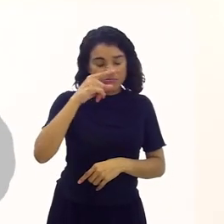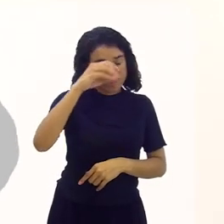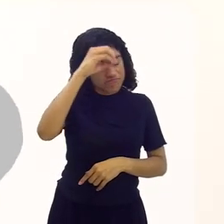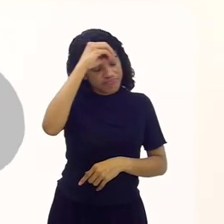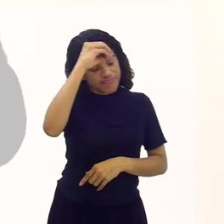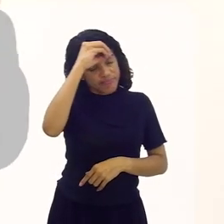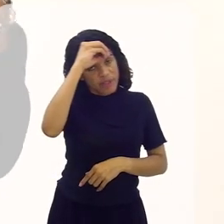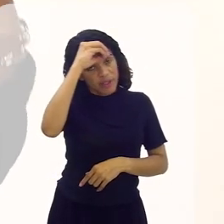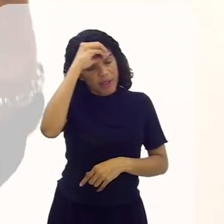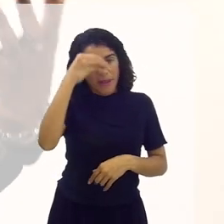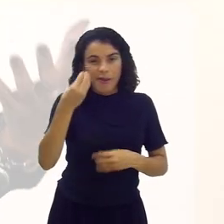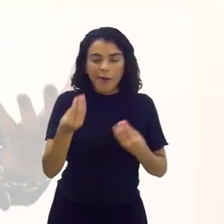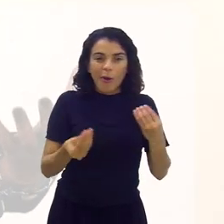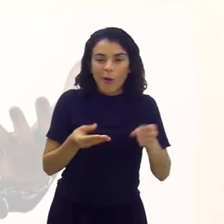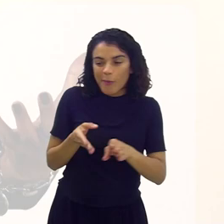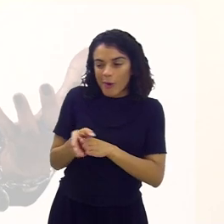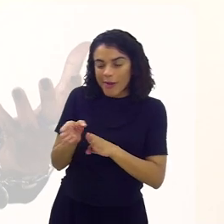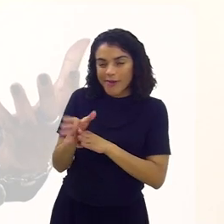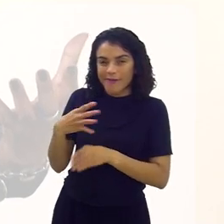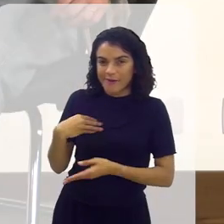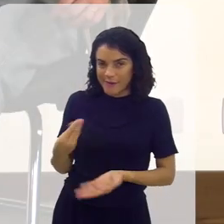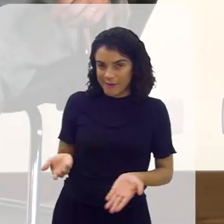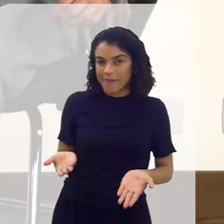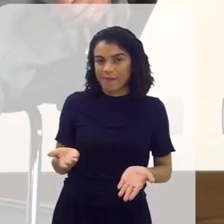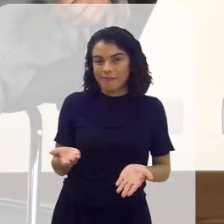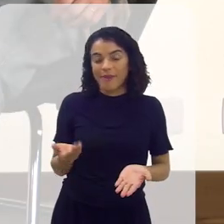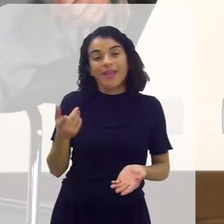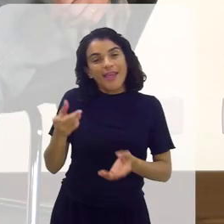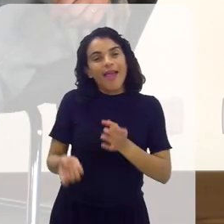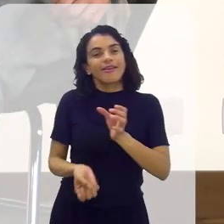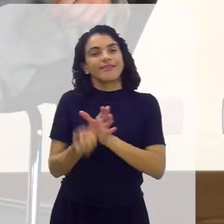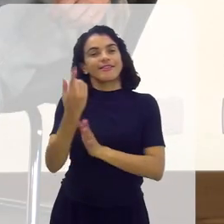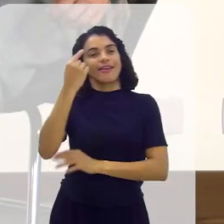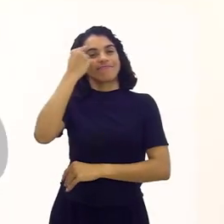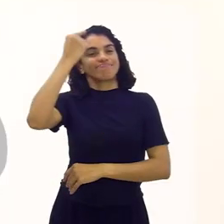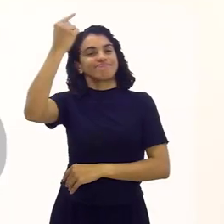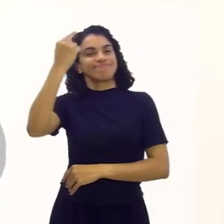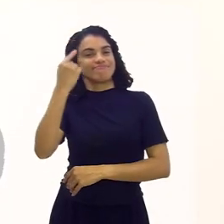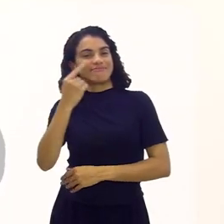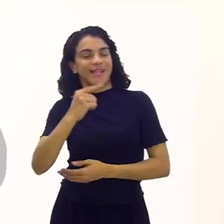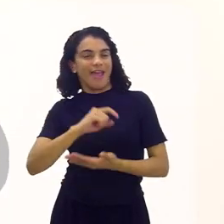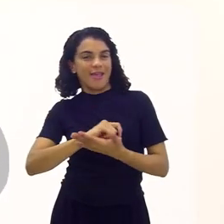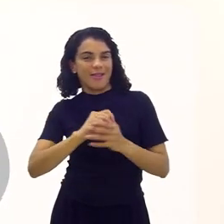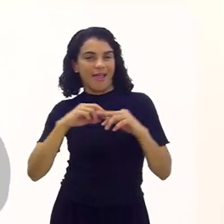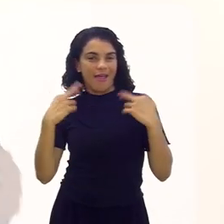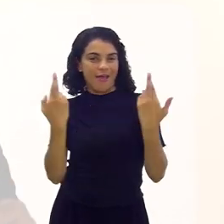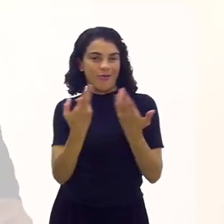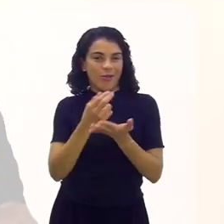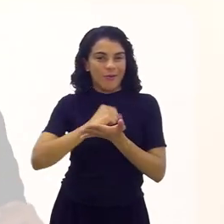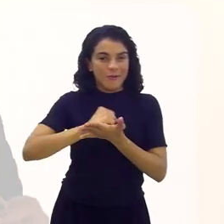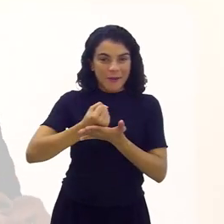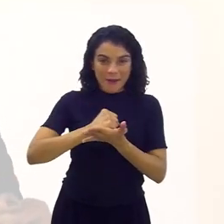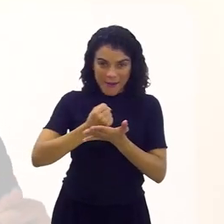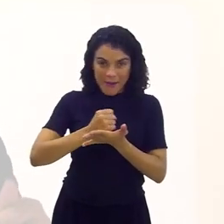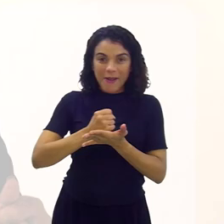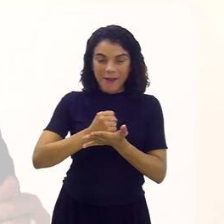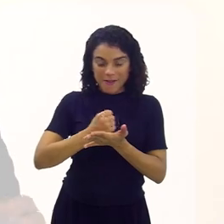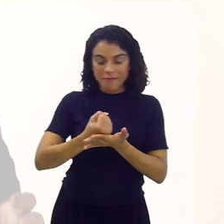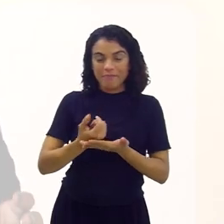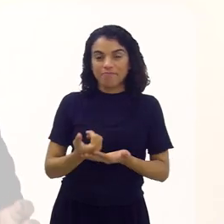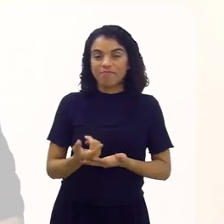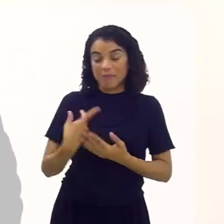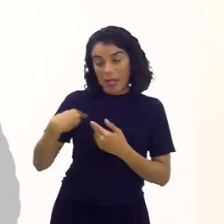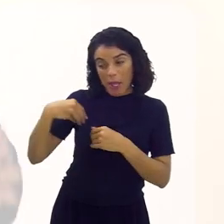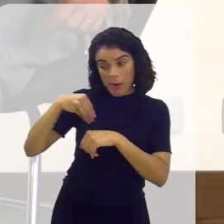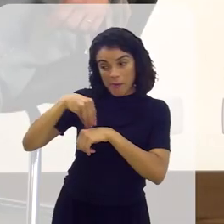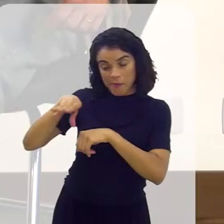E foi aí que nasceu essa ideia do Game Jam, de se fazer isso. E aí eu